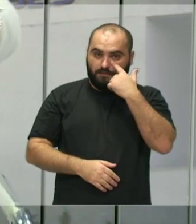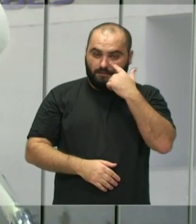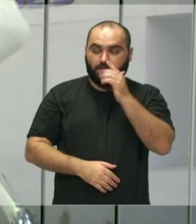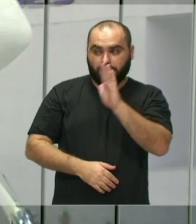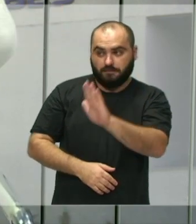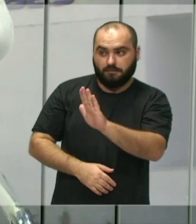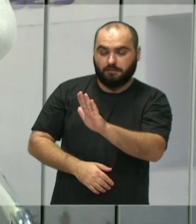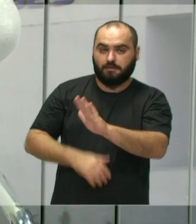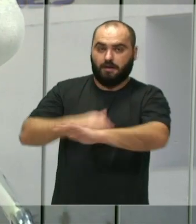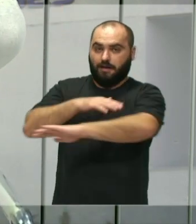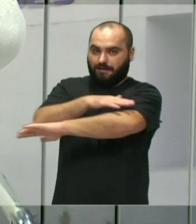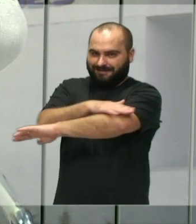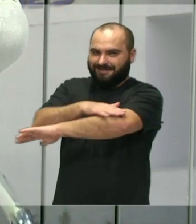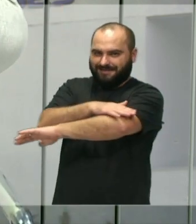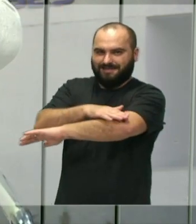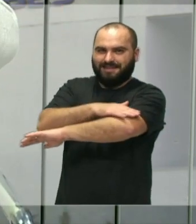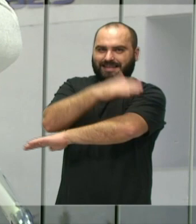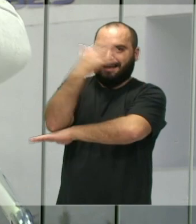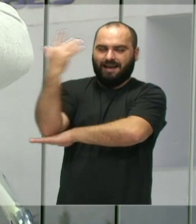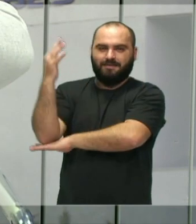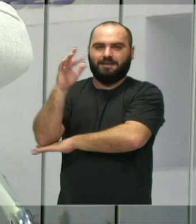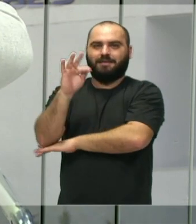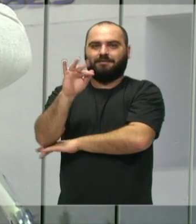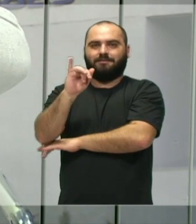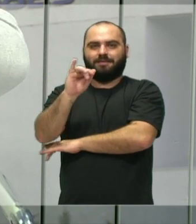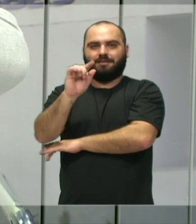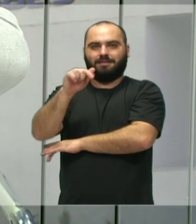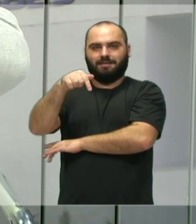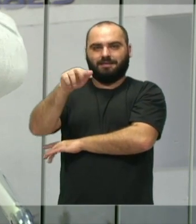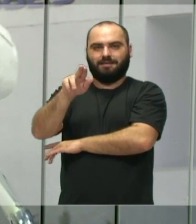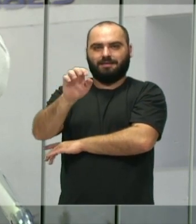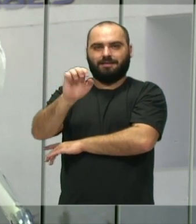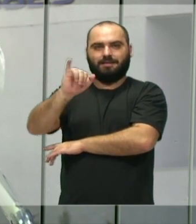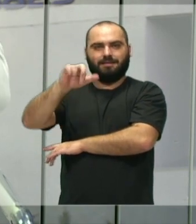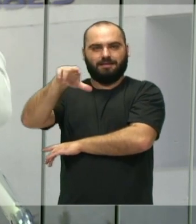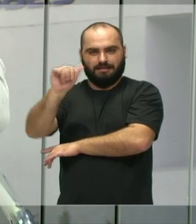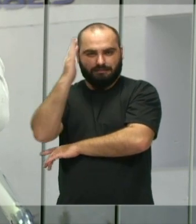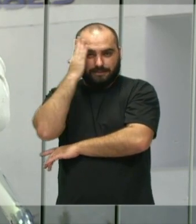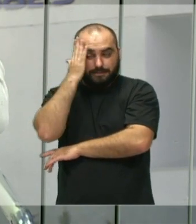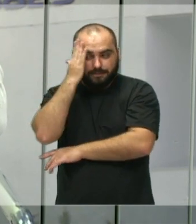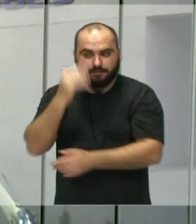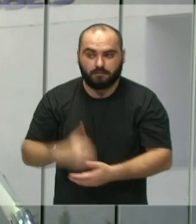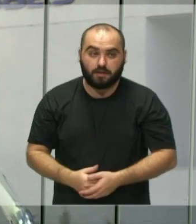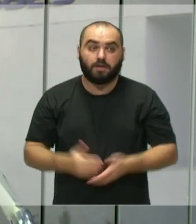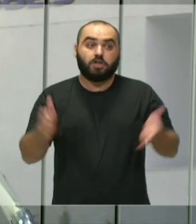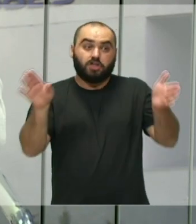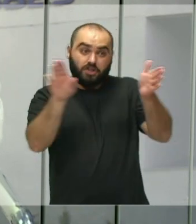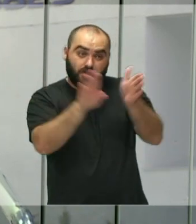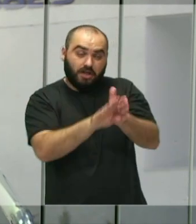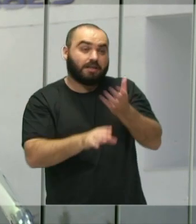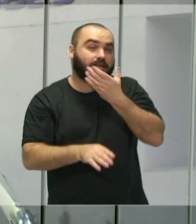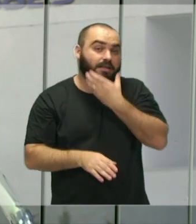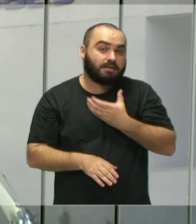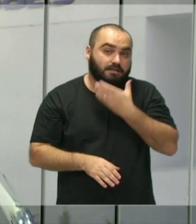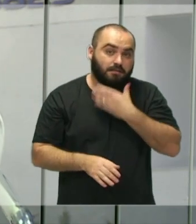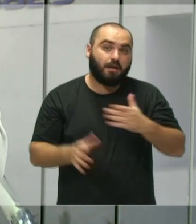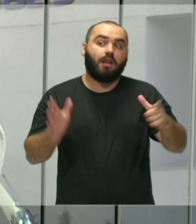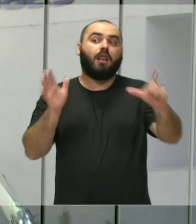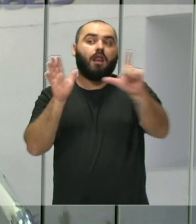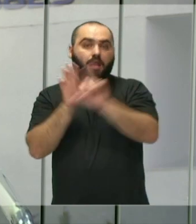cadáver. E assim que chegar dezembro e a lei entrar em vigor da proibição sobre